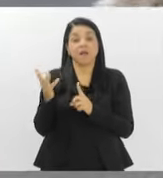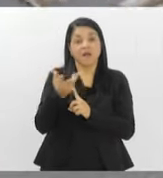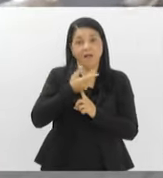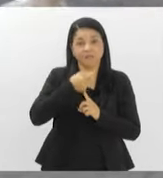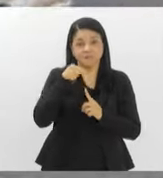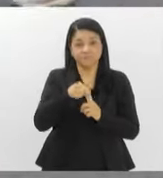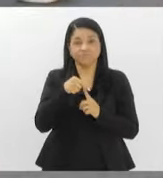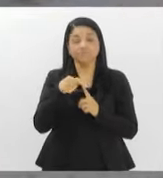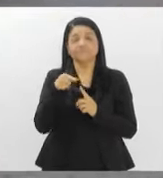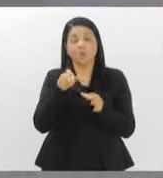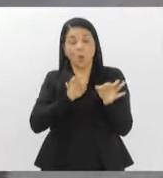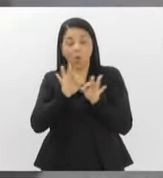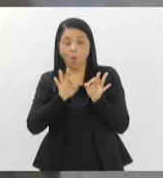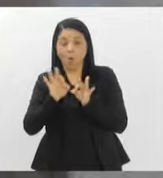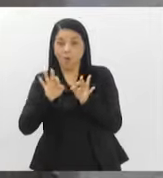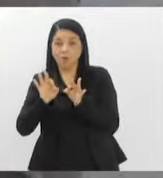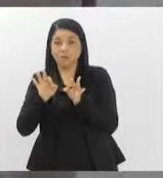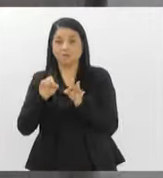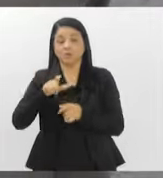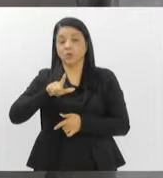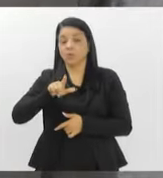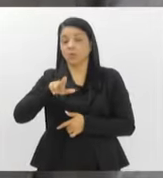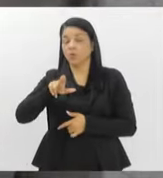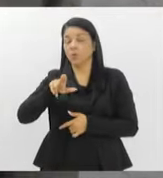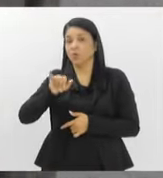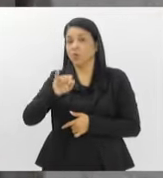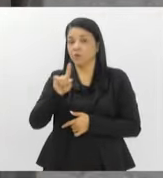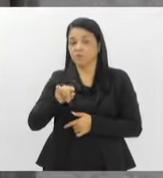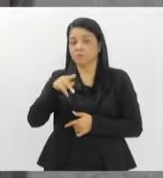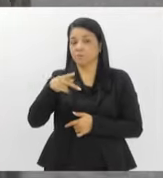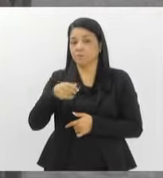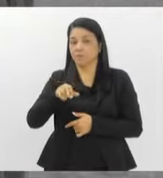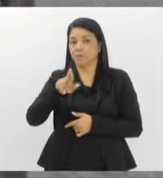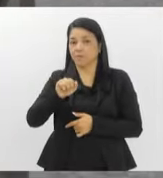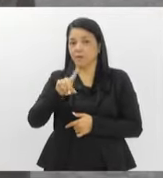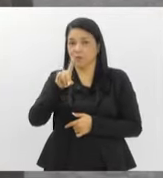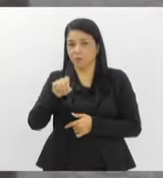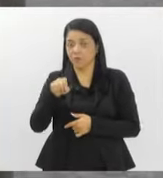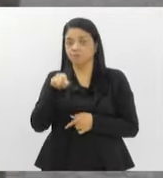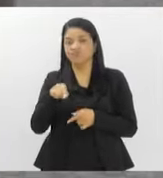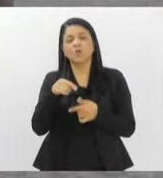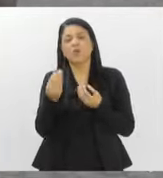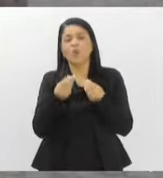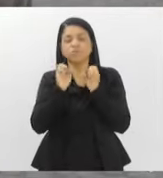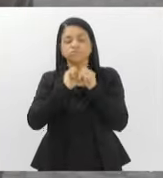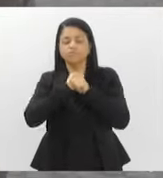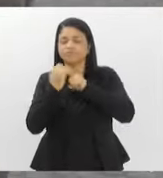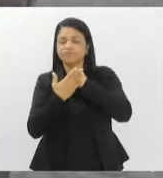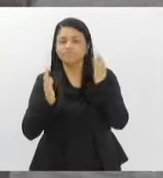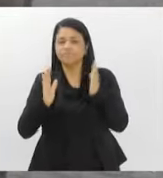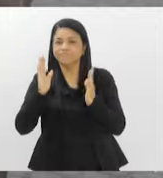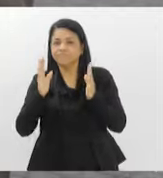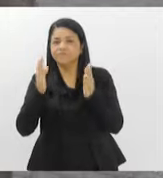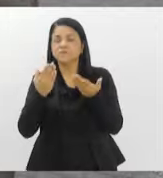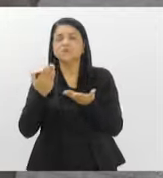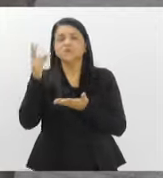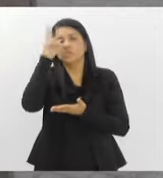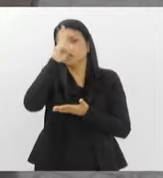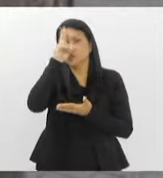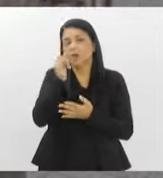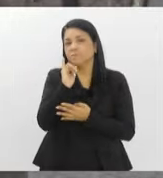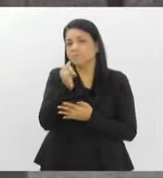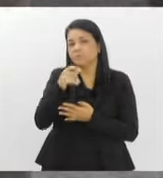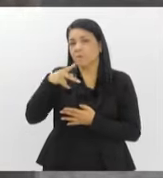nós estamos com o organizador do livro, o Luiz Prado. Essa obra começou a ganhar forma durante a pandemia. Como é foi essa iniciativa de contar a história de